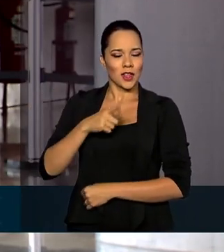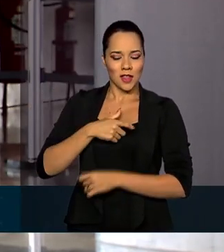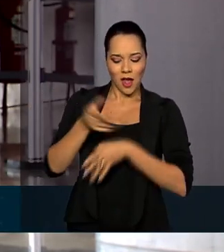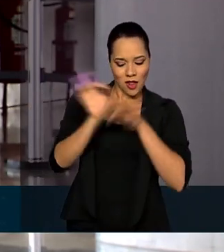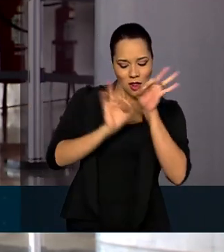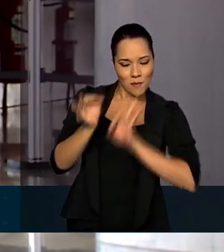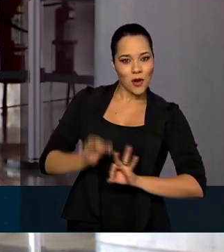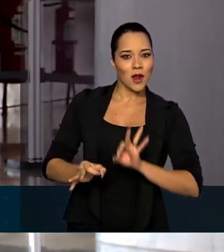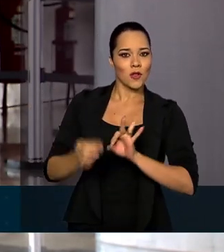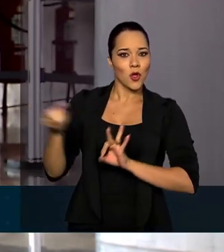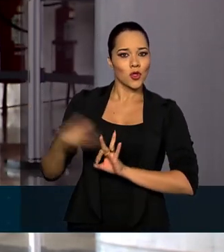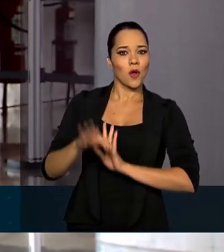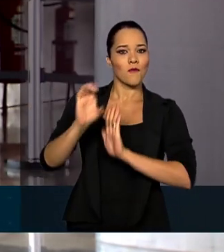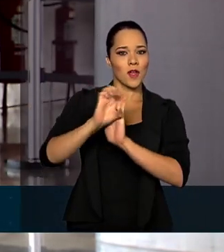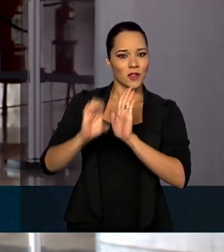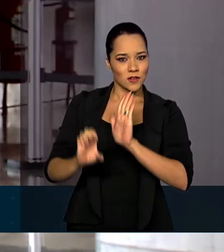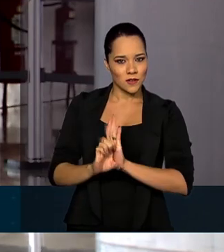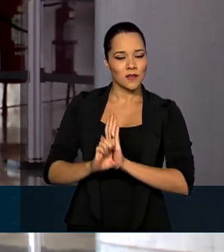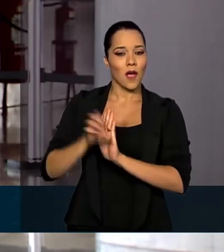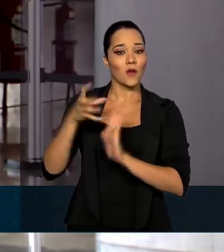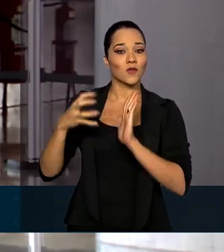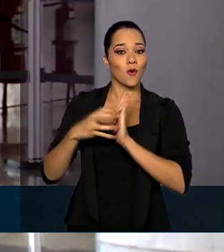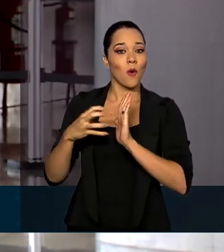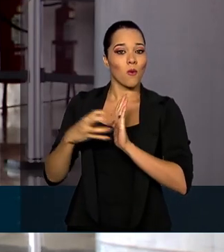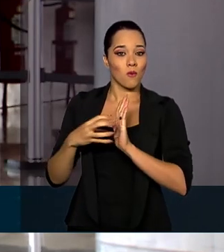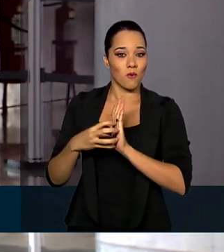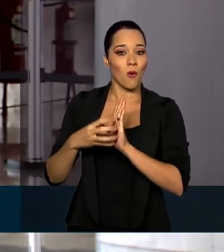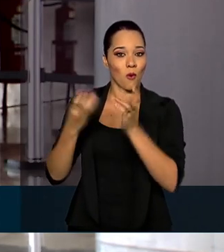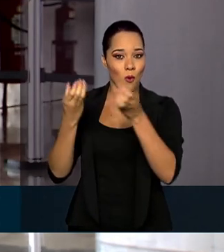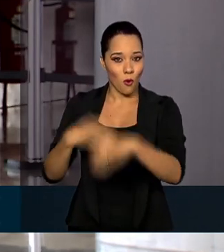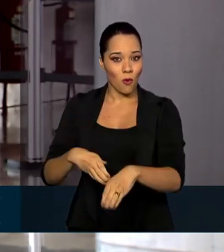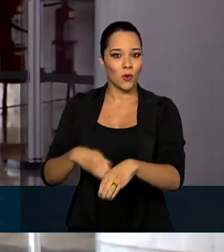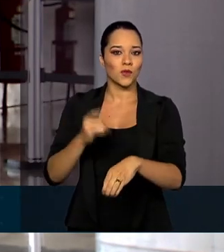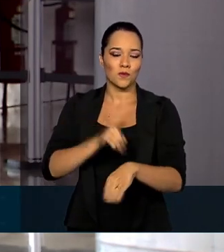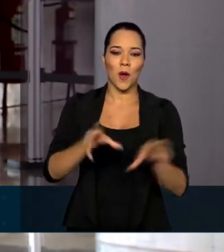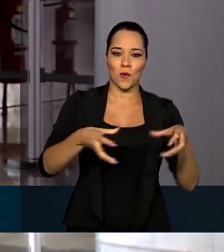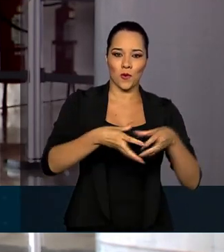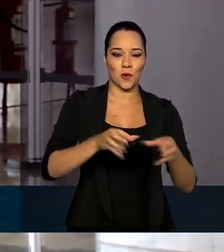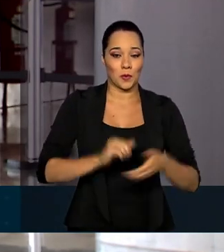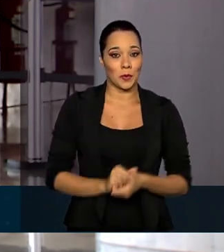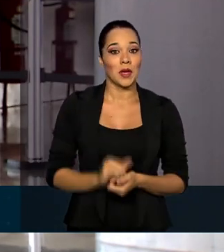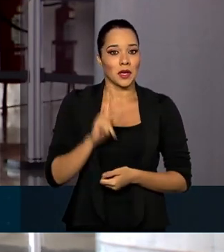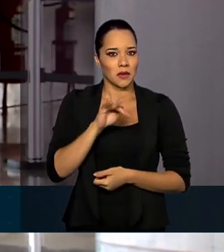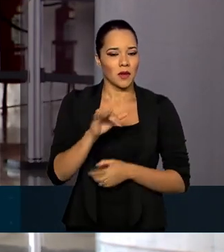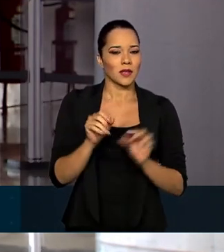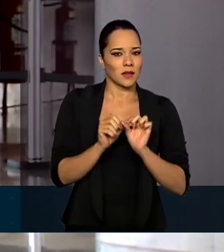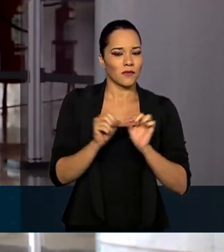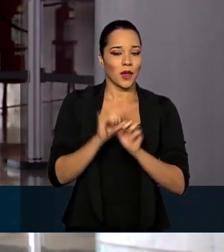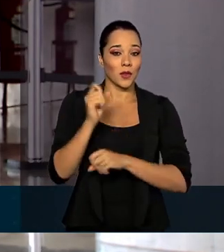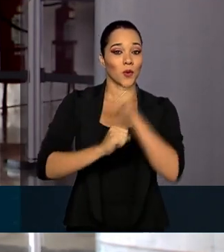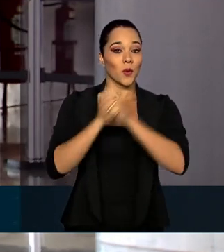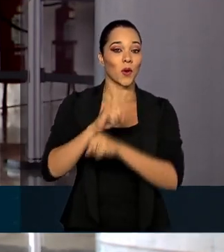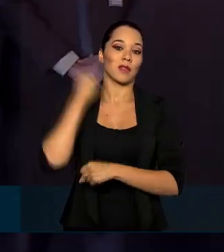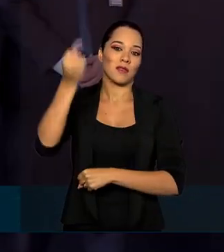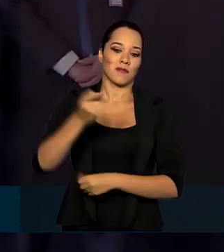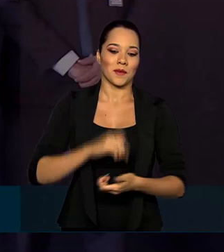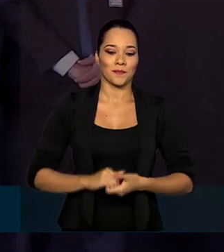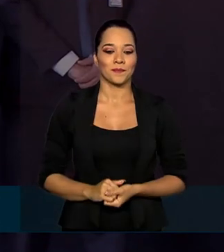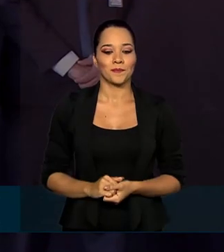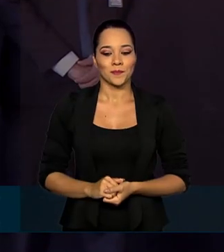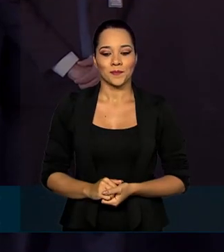elaboração novo edital de concurso público para a corporação, que deverá ser realizado no ano que vem.